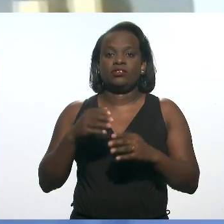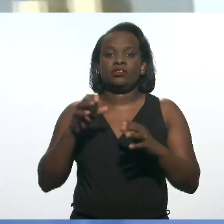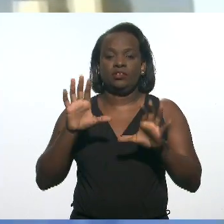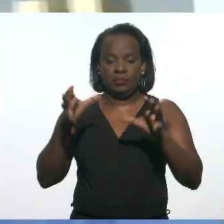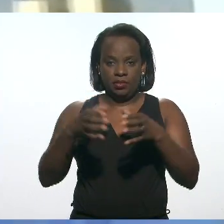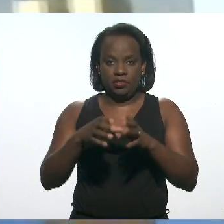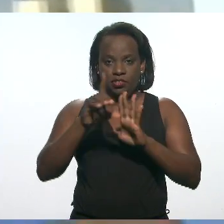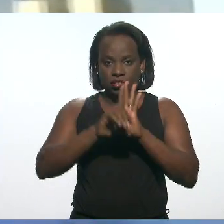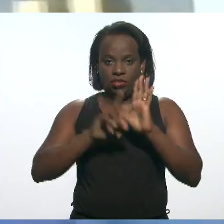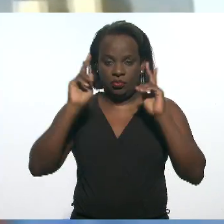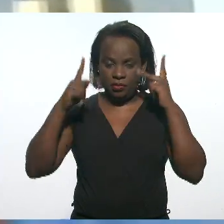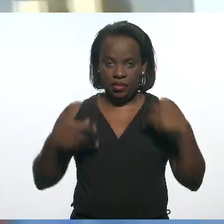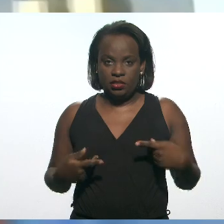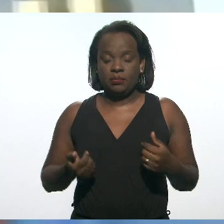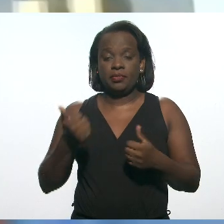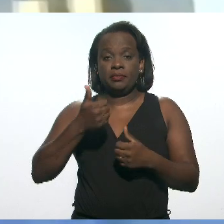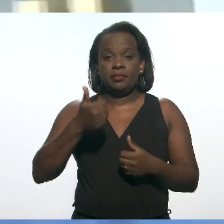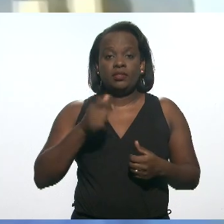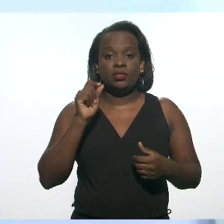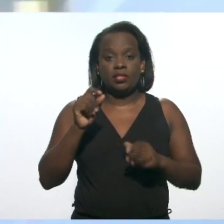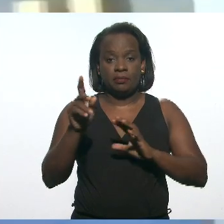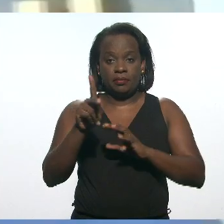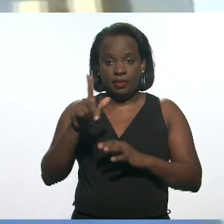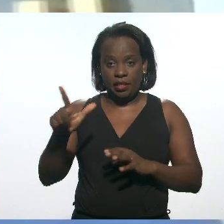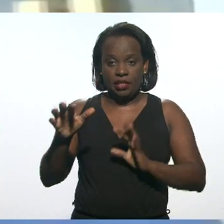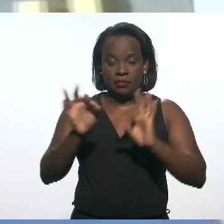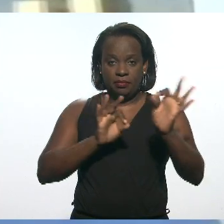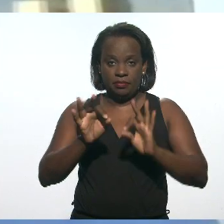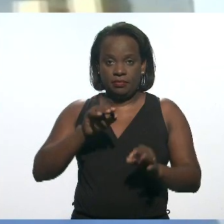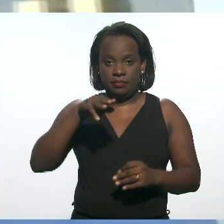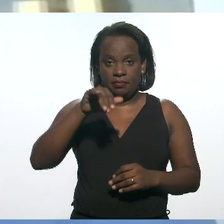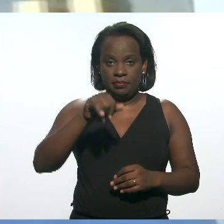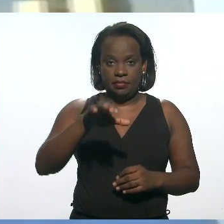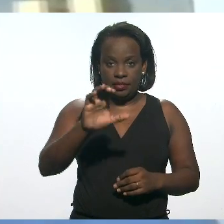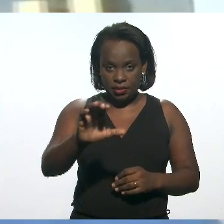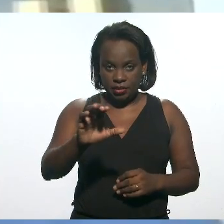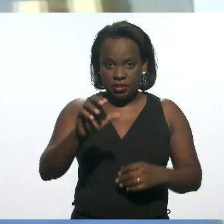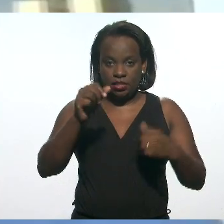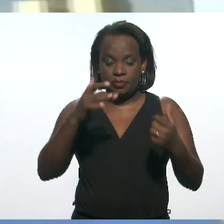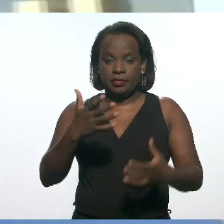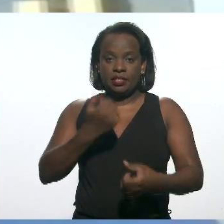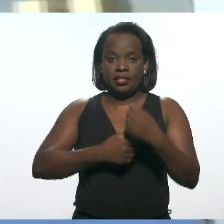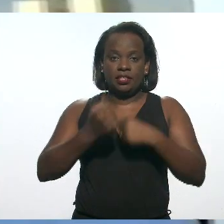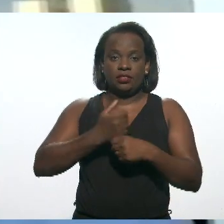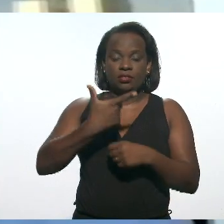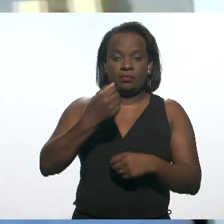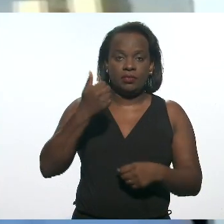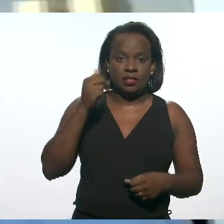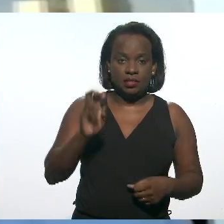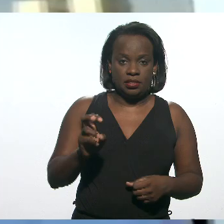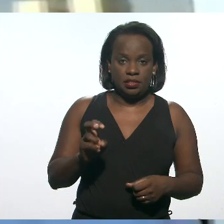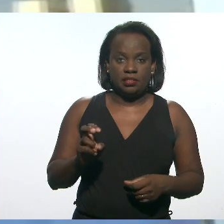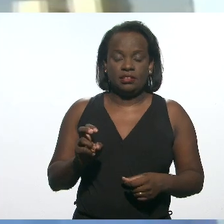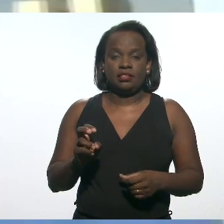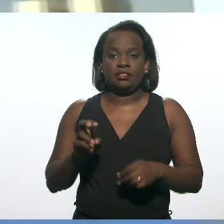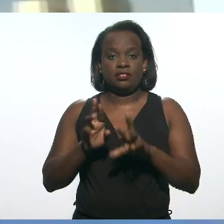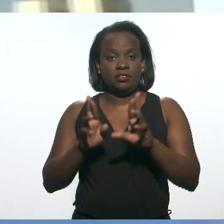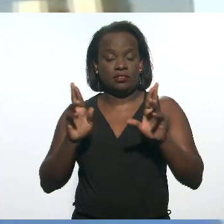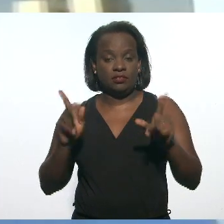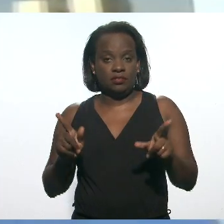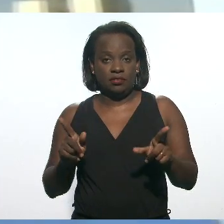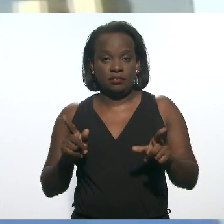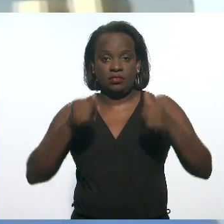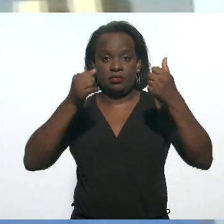Humanos que, em primeiro lugar, acho que o projeto do deputado Carlos Mink, que data de 2015, ao contrário